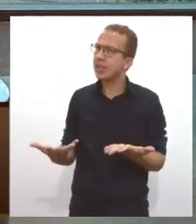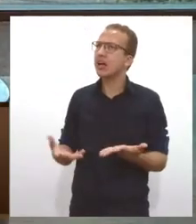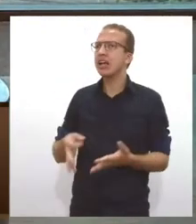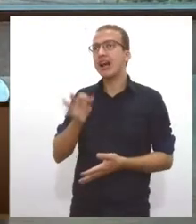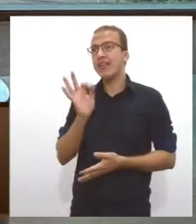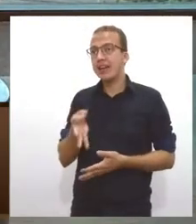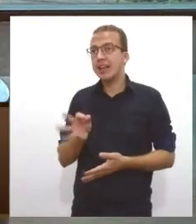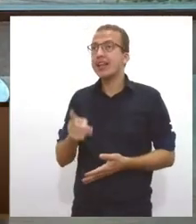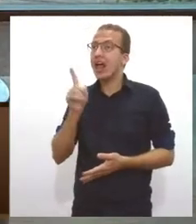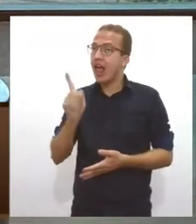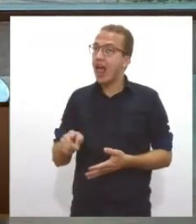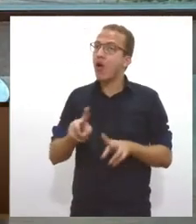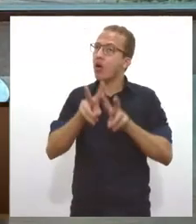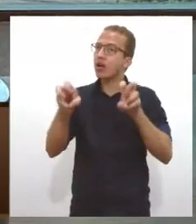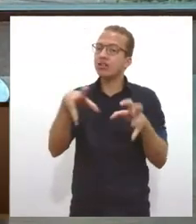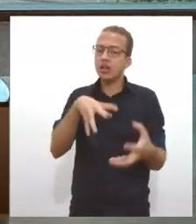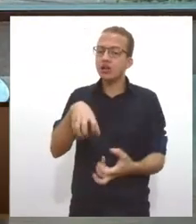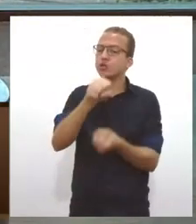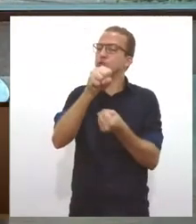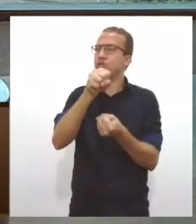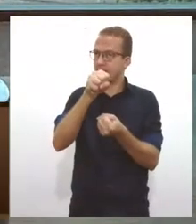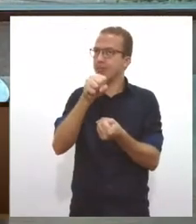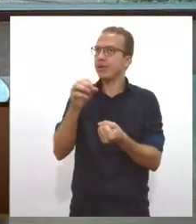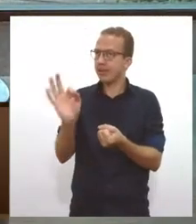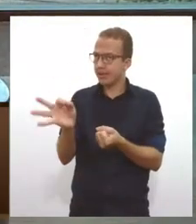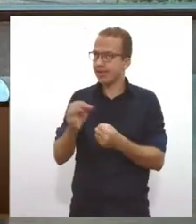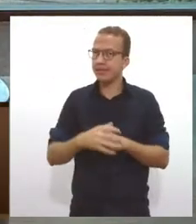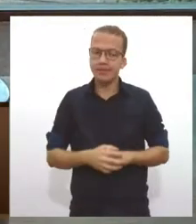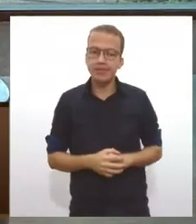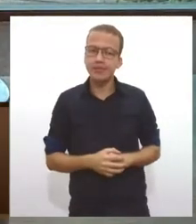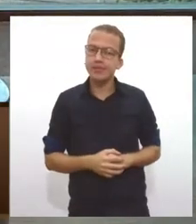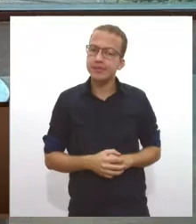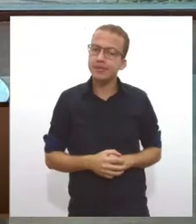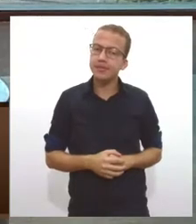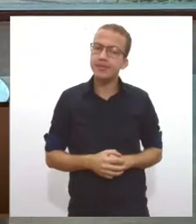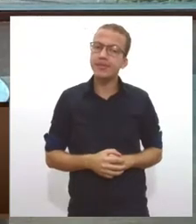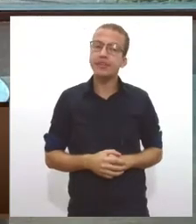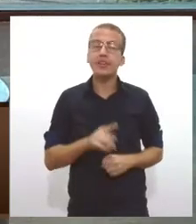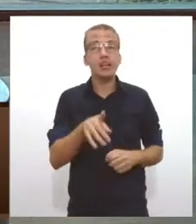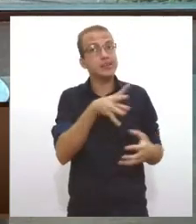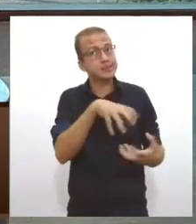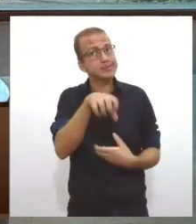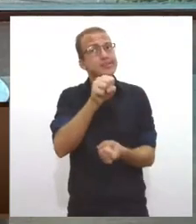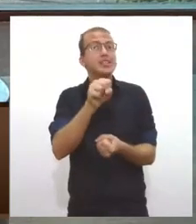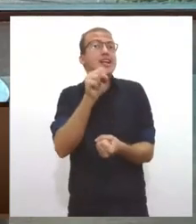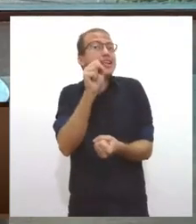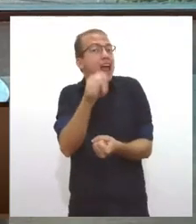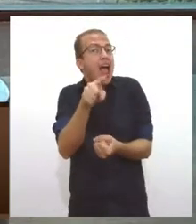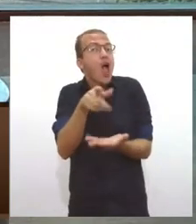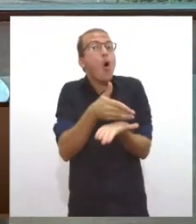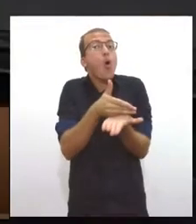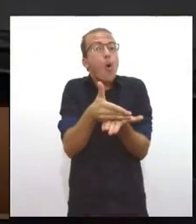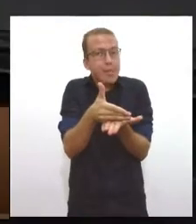sustentabilidade. Isso, e sustentabilidade é um tripé. A gente não pode pensar a sustentabilidade só no ponto do